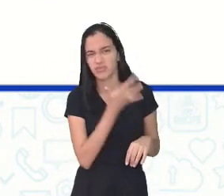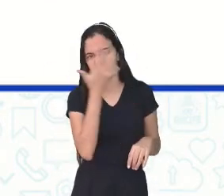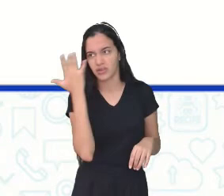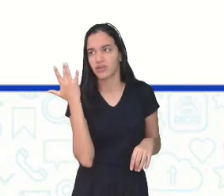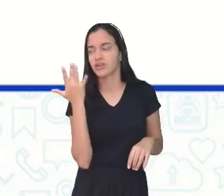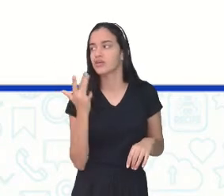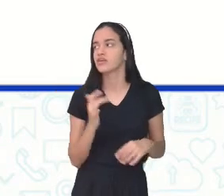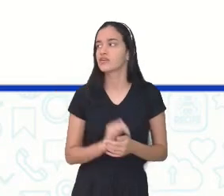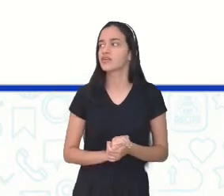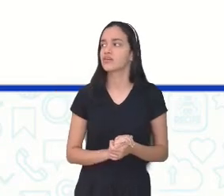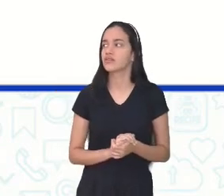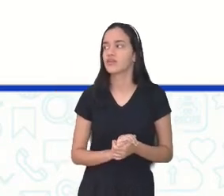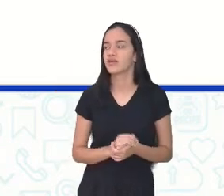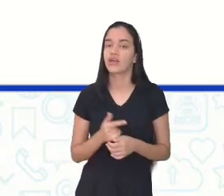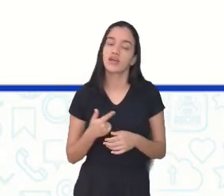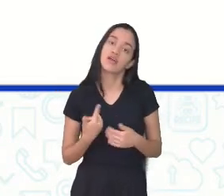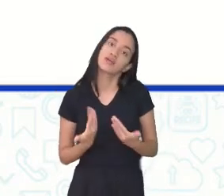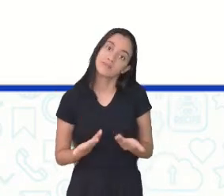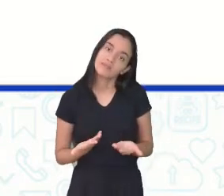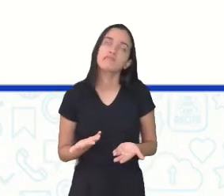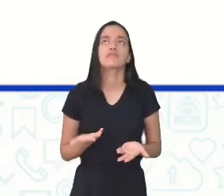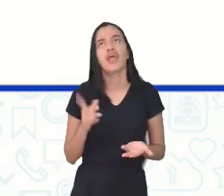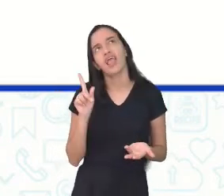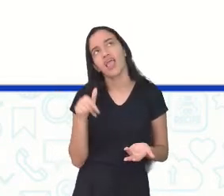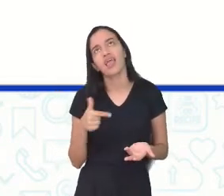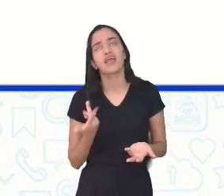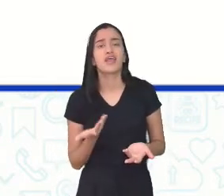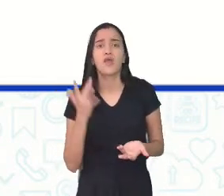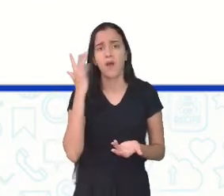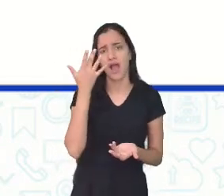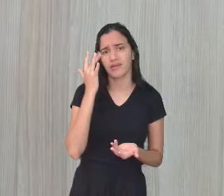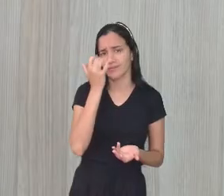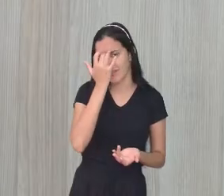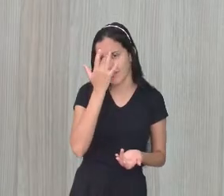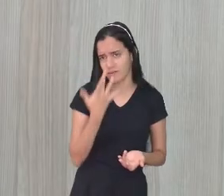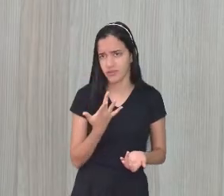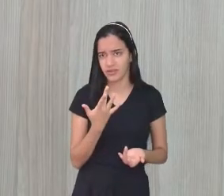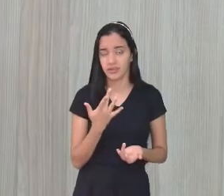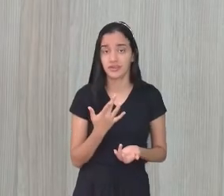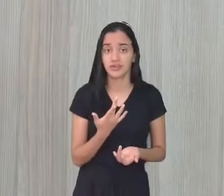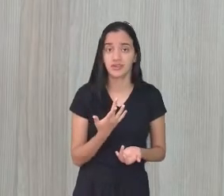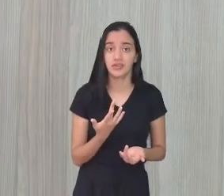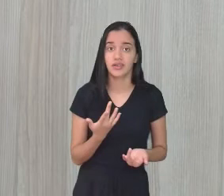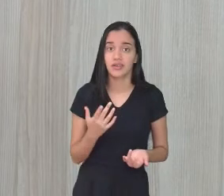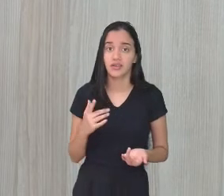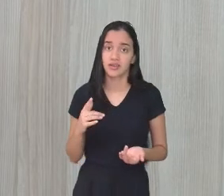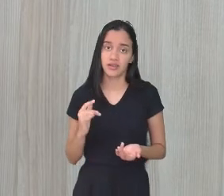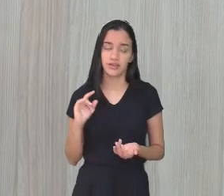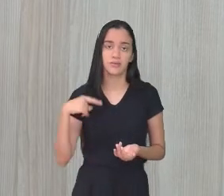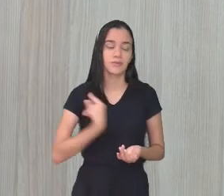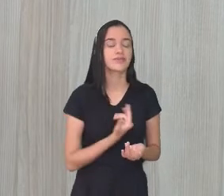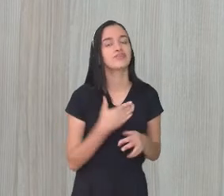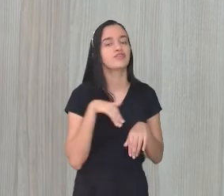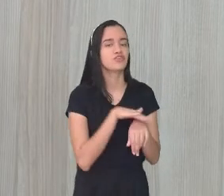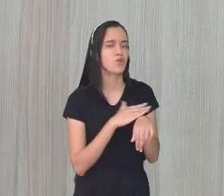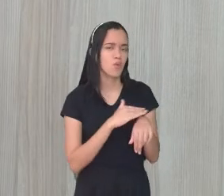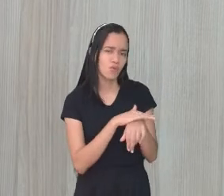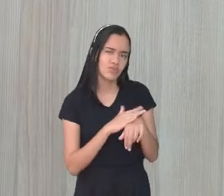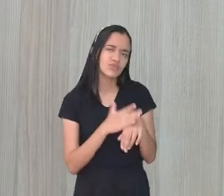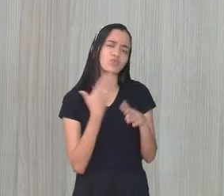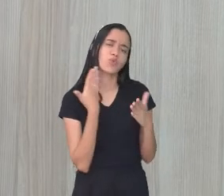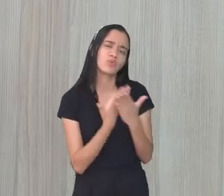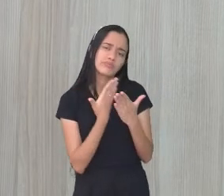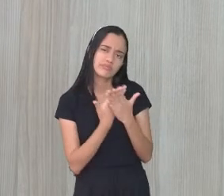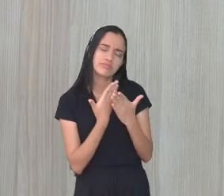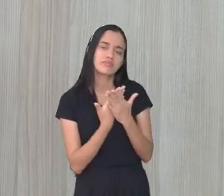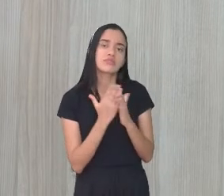argumentar, professora Viviane? É, eu acho que está fácil. Está fácil. Pelo que a gente conversou durante toda a aula.